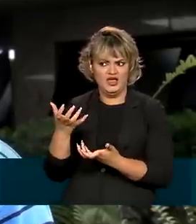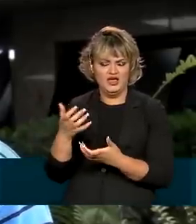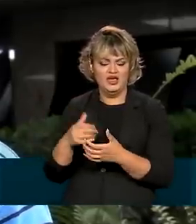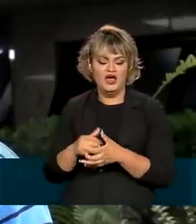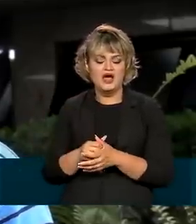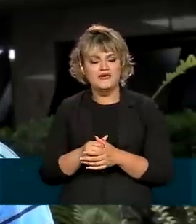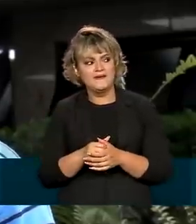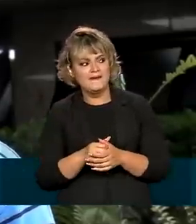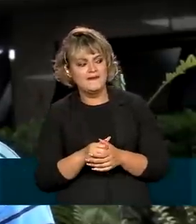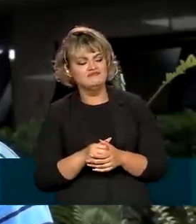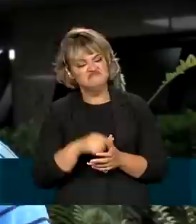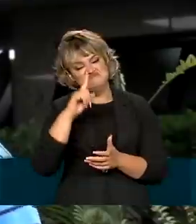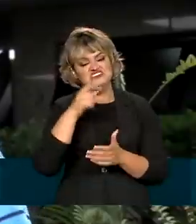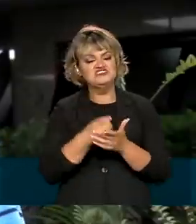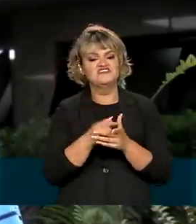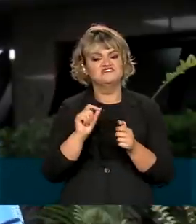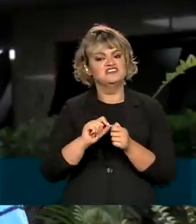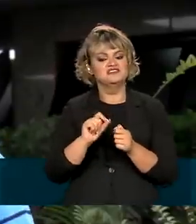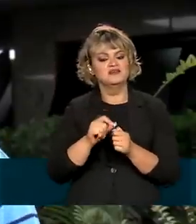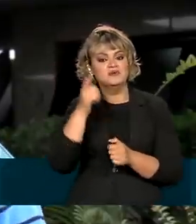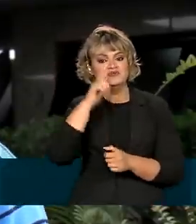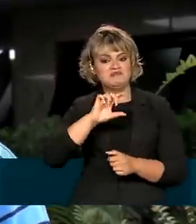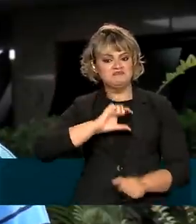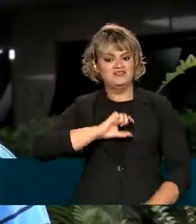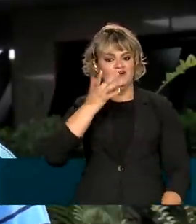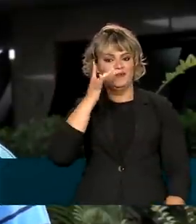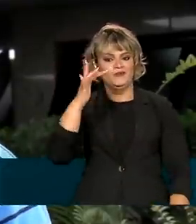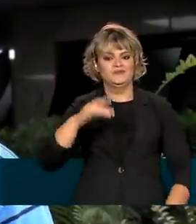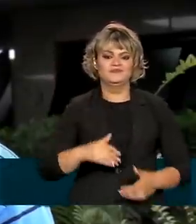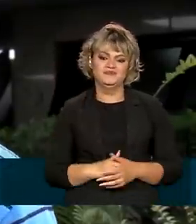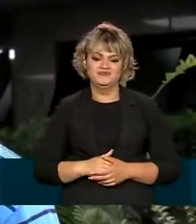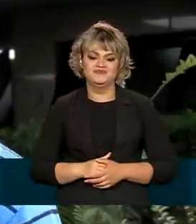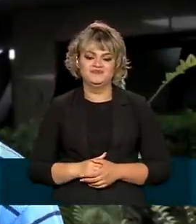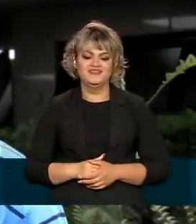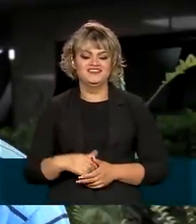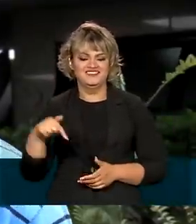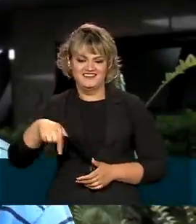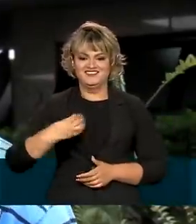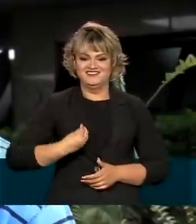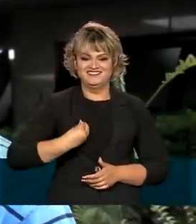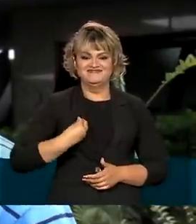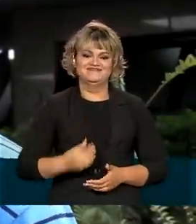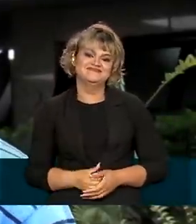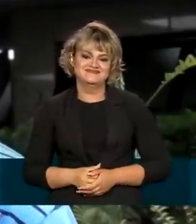E resolvi fazer a prova e ganhei uma medalha de ouro. E hoje estou aqui.